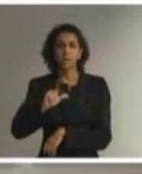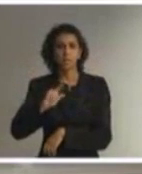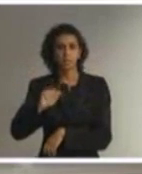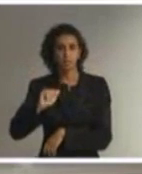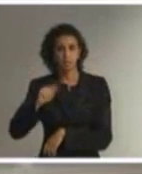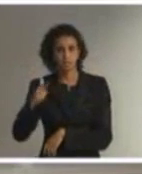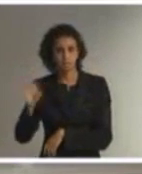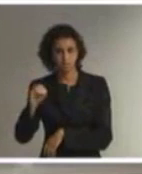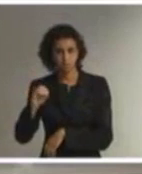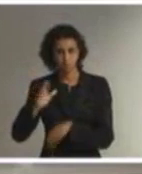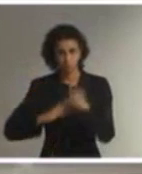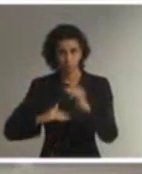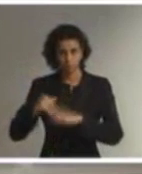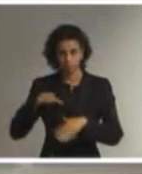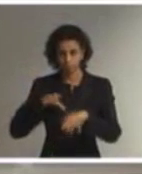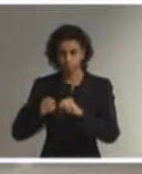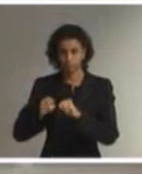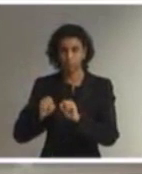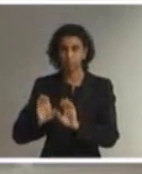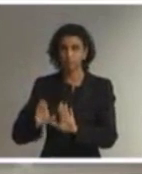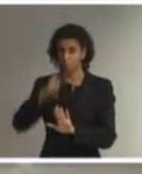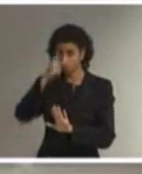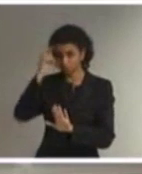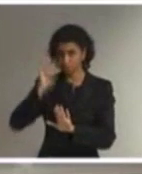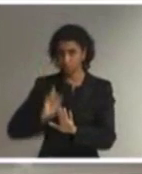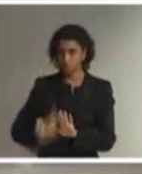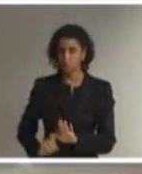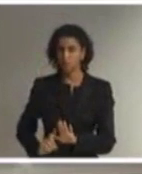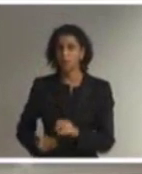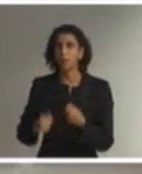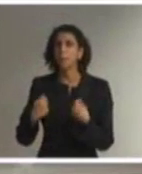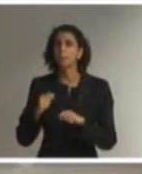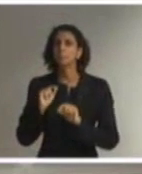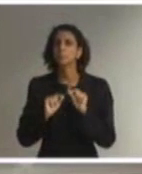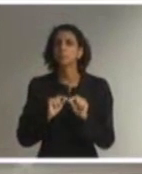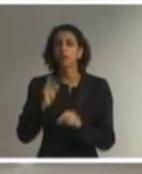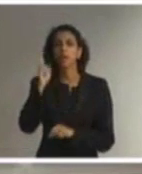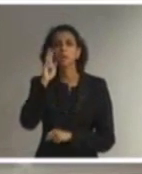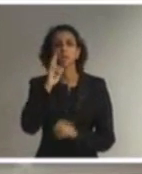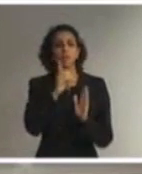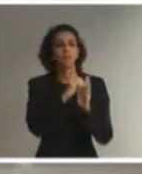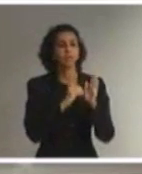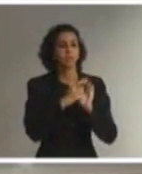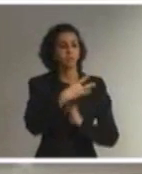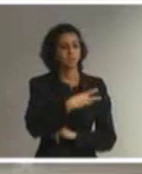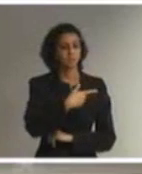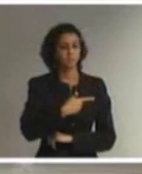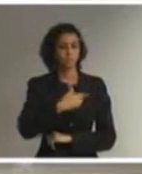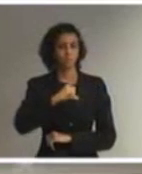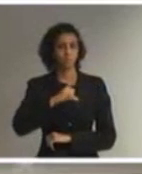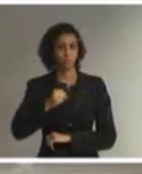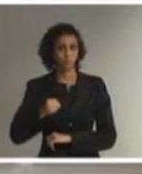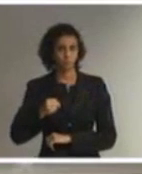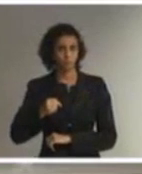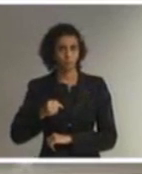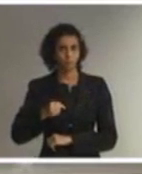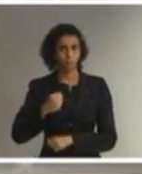deficiência, é importante fazer uma remissão ao Decreto 3298 de 99,